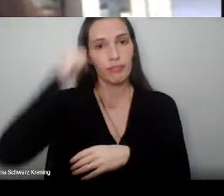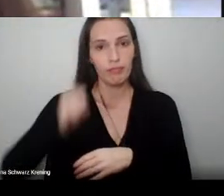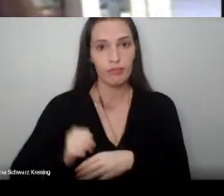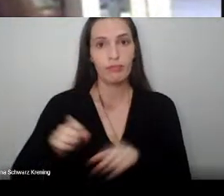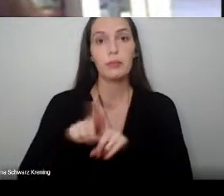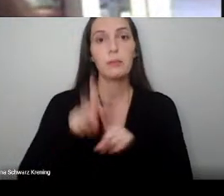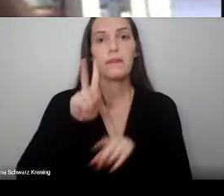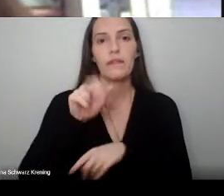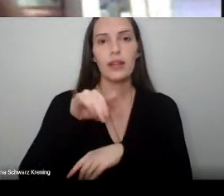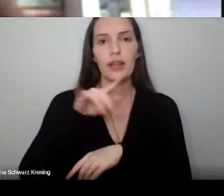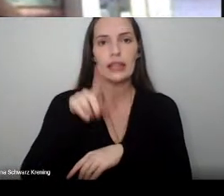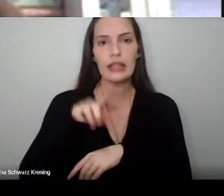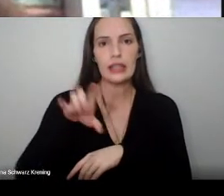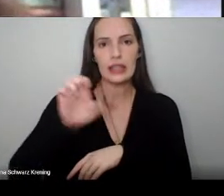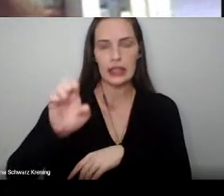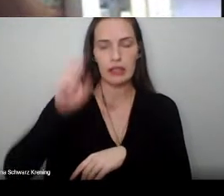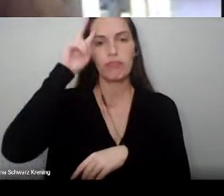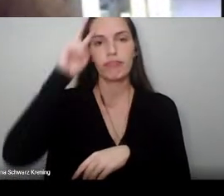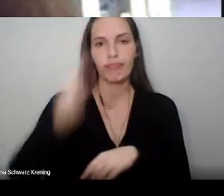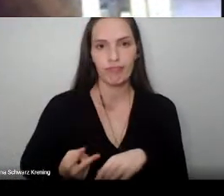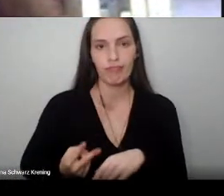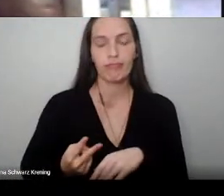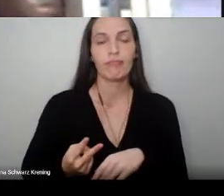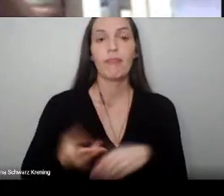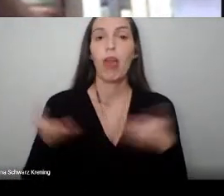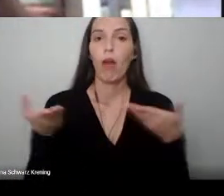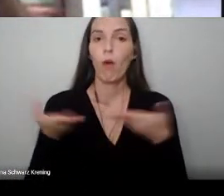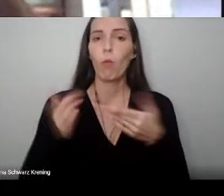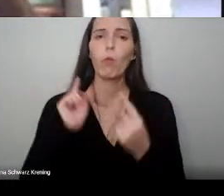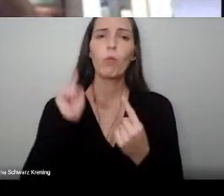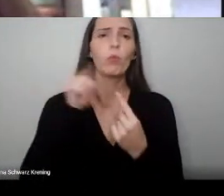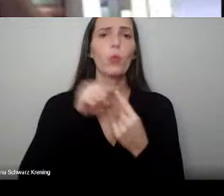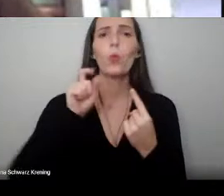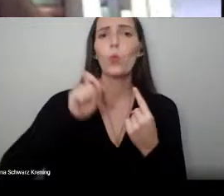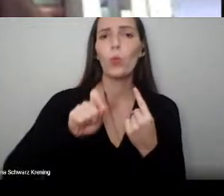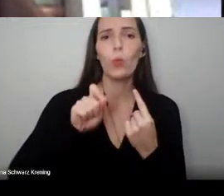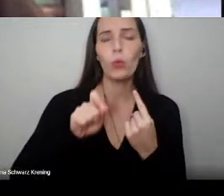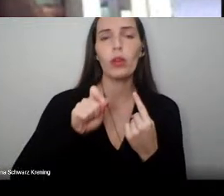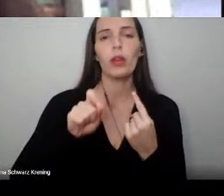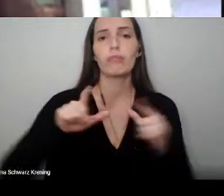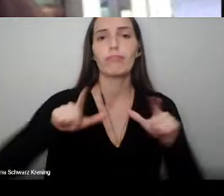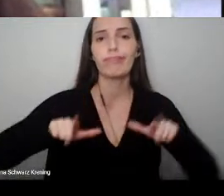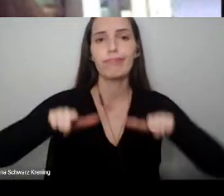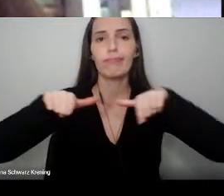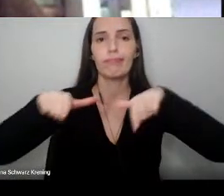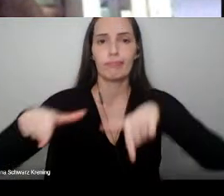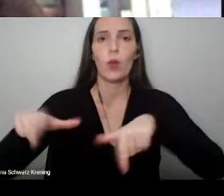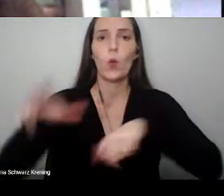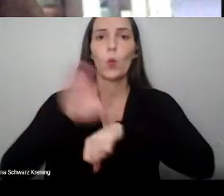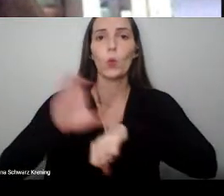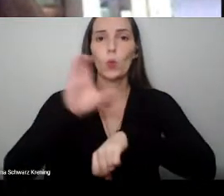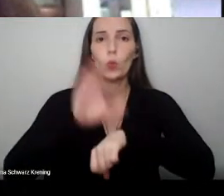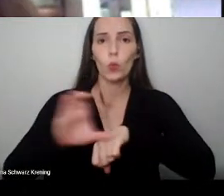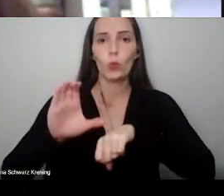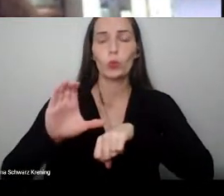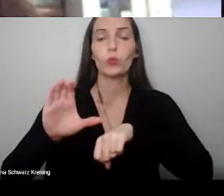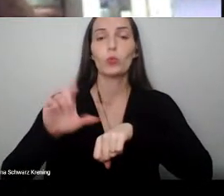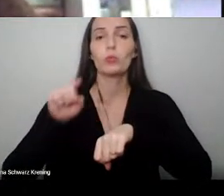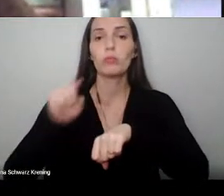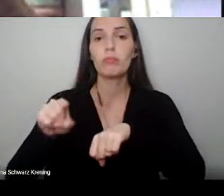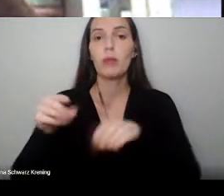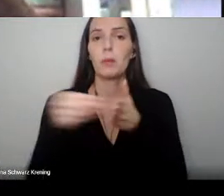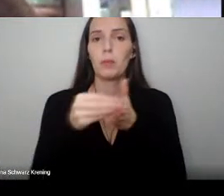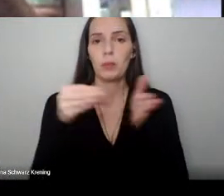unidade tem por objetivo proceder a outorga de grau aos graduandos dos cursos superiores de Biomedicina Noturno,